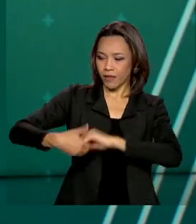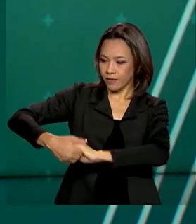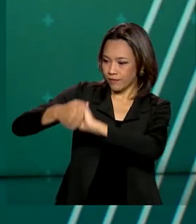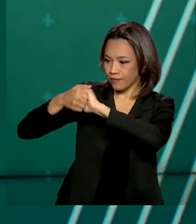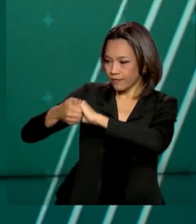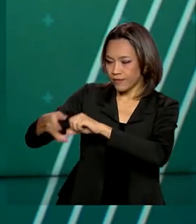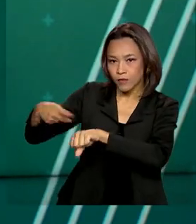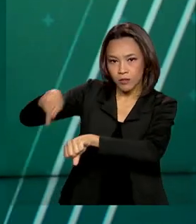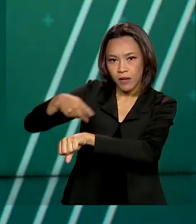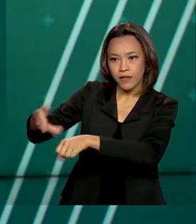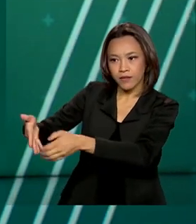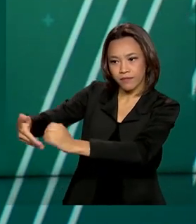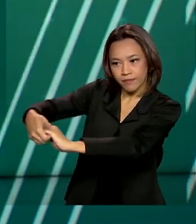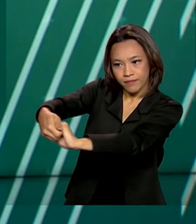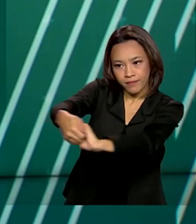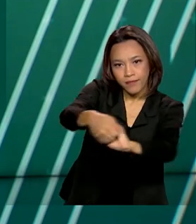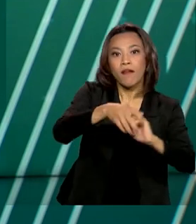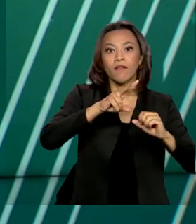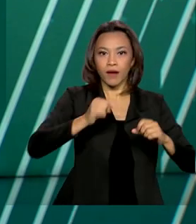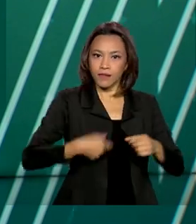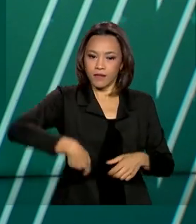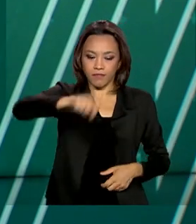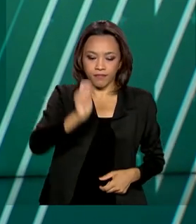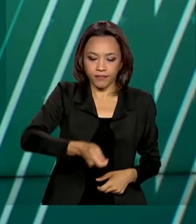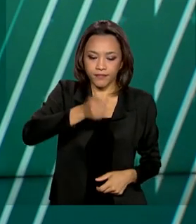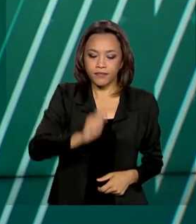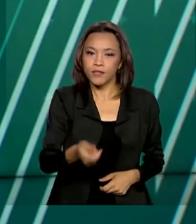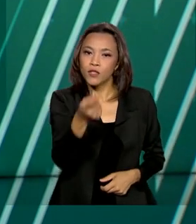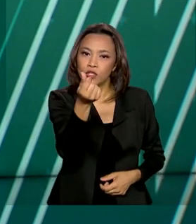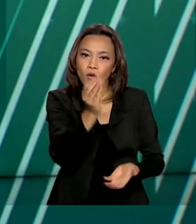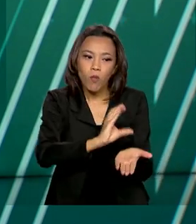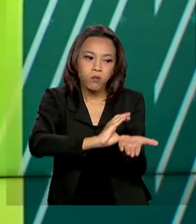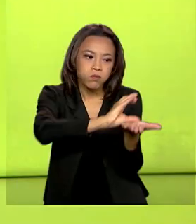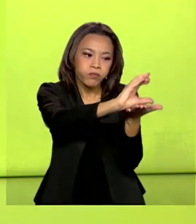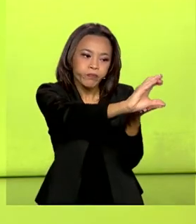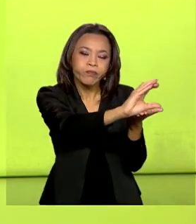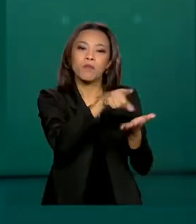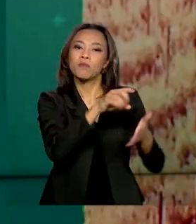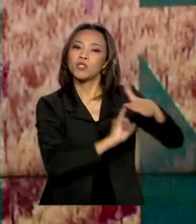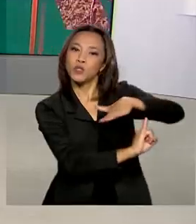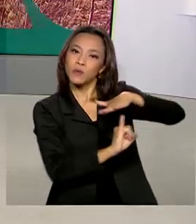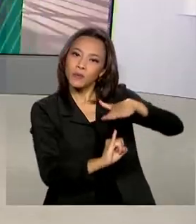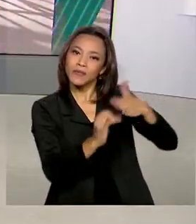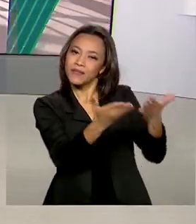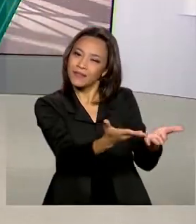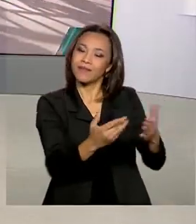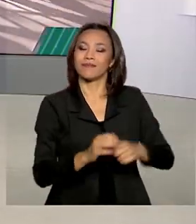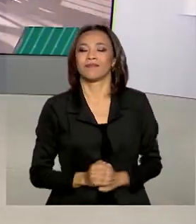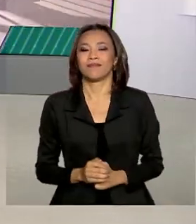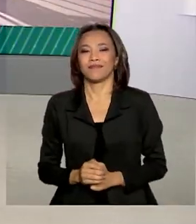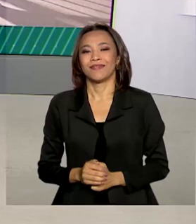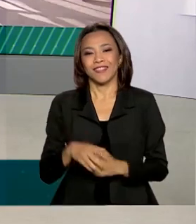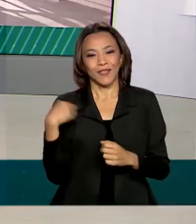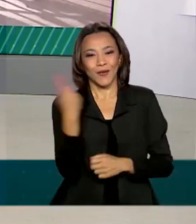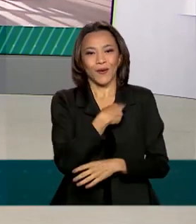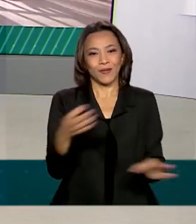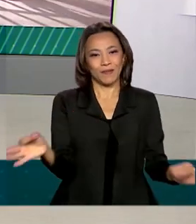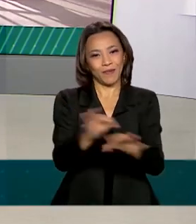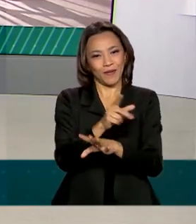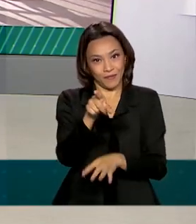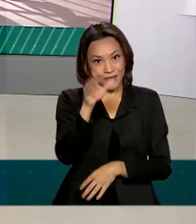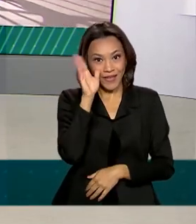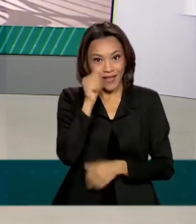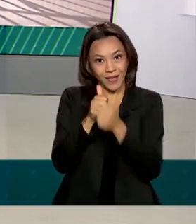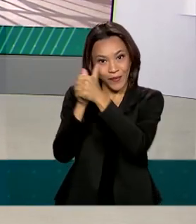de Estado no Itamaraty serão leiloados e o dinheiro doado a uma instituição de caridade. O Brasil em Dia fica por aqui. Nos